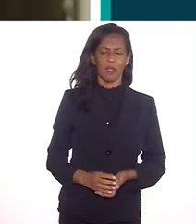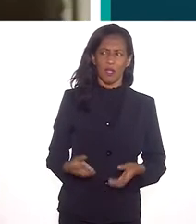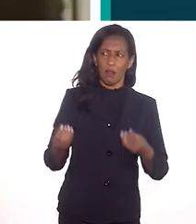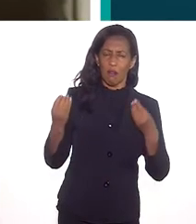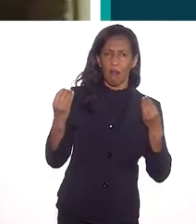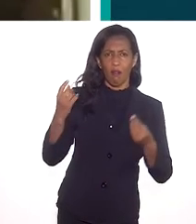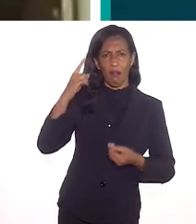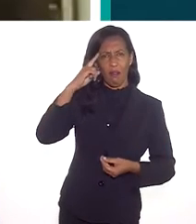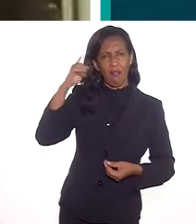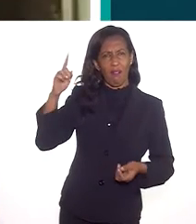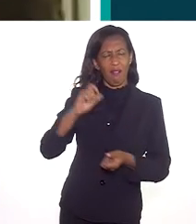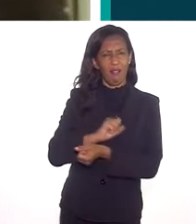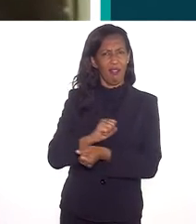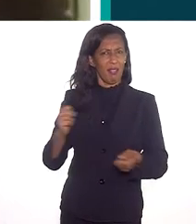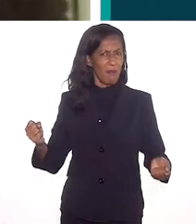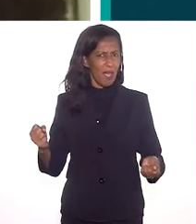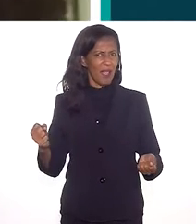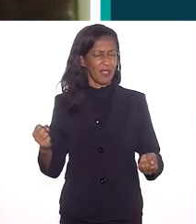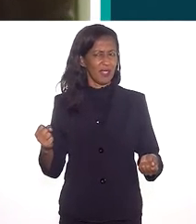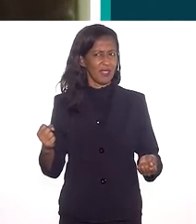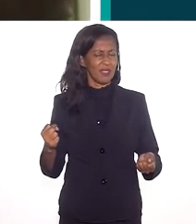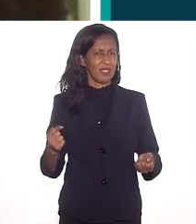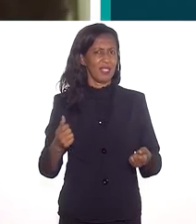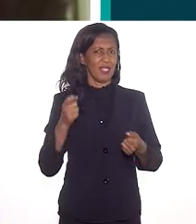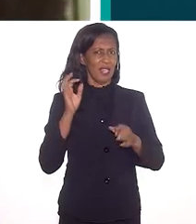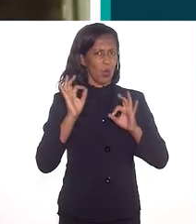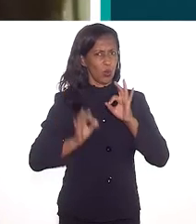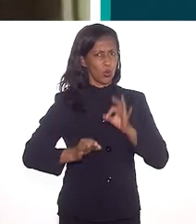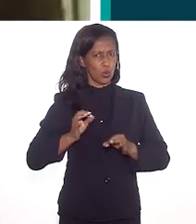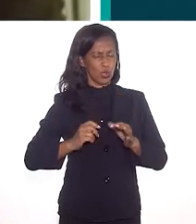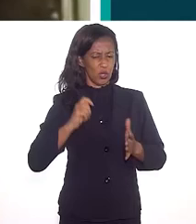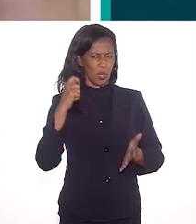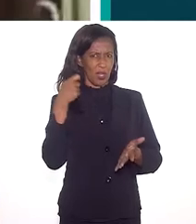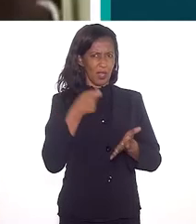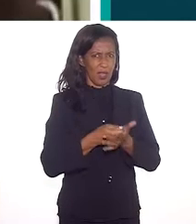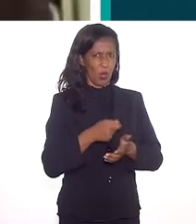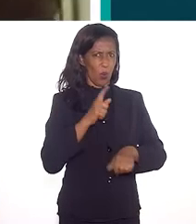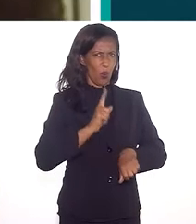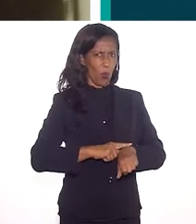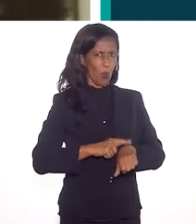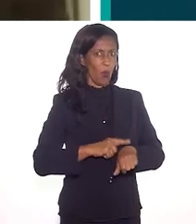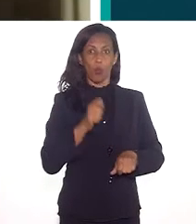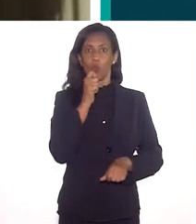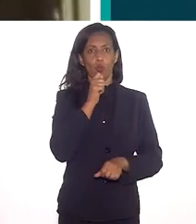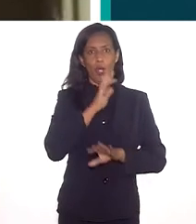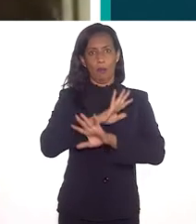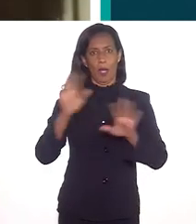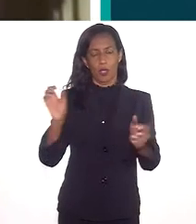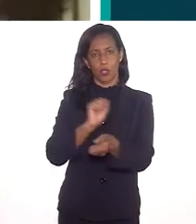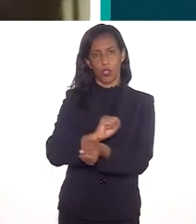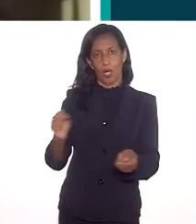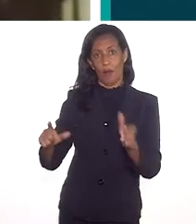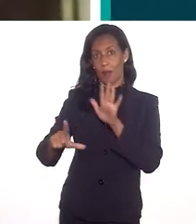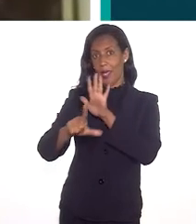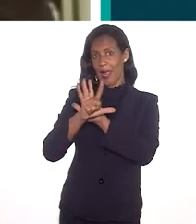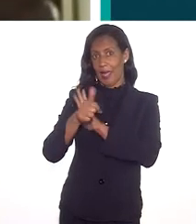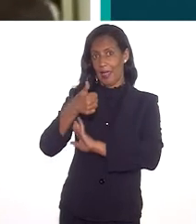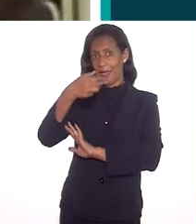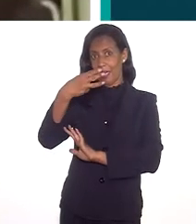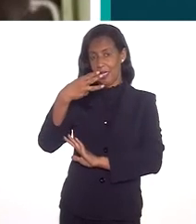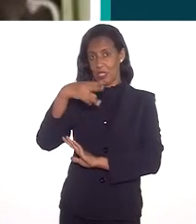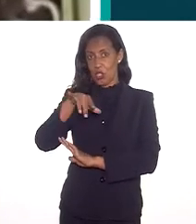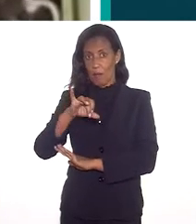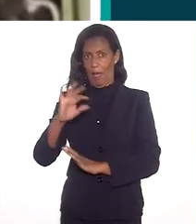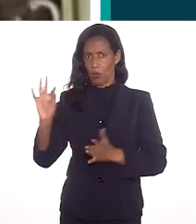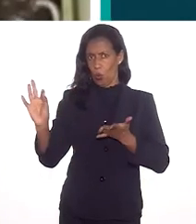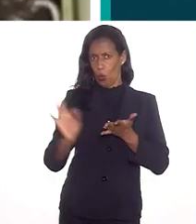incrível pensar que esses indivíduos libertos, se a condição jurídica é liberta naquele momento, e aí nesse momento não existe mais escravizado, porque a lei de